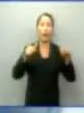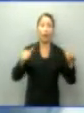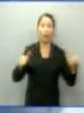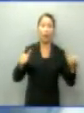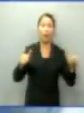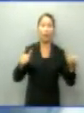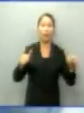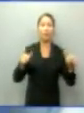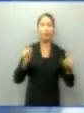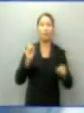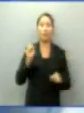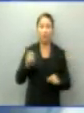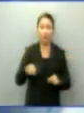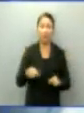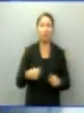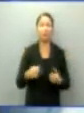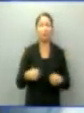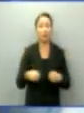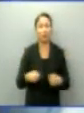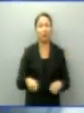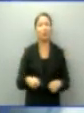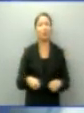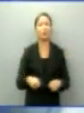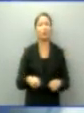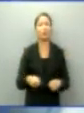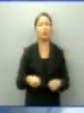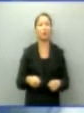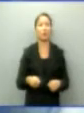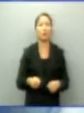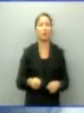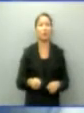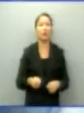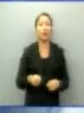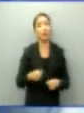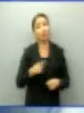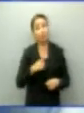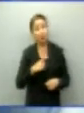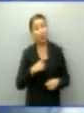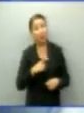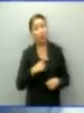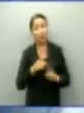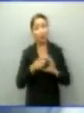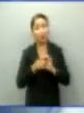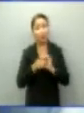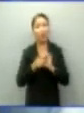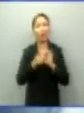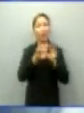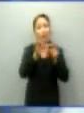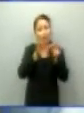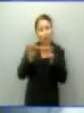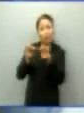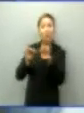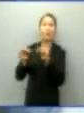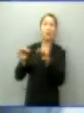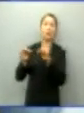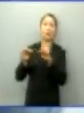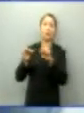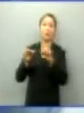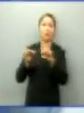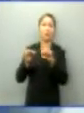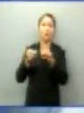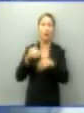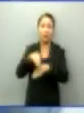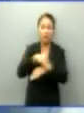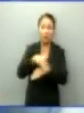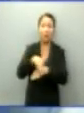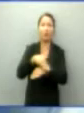produção. Nós devemos, sim, fazer investimento, articular política para que esses investimentos sejam feitos em rodovias,